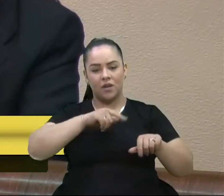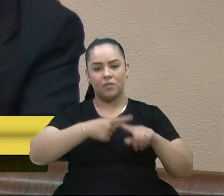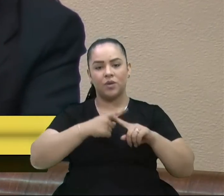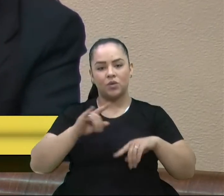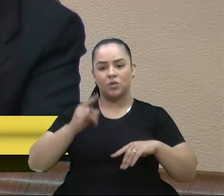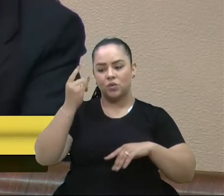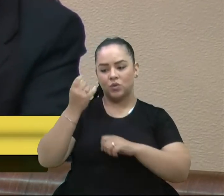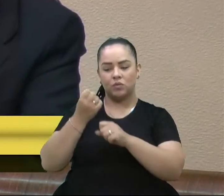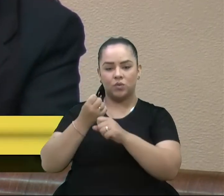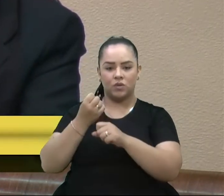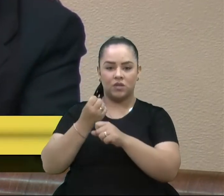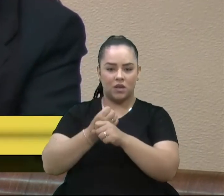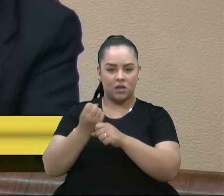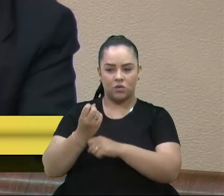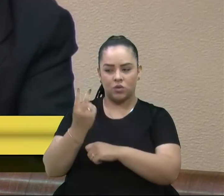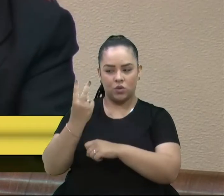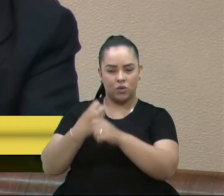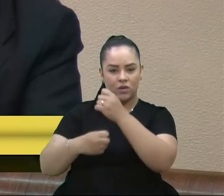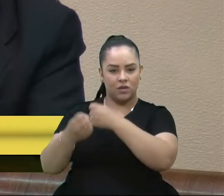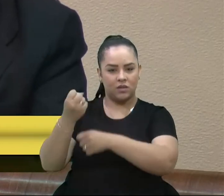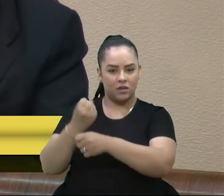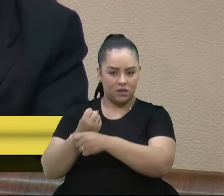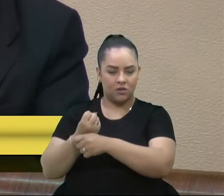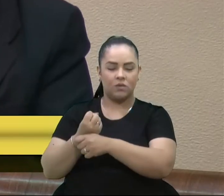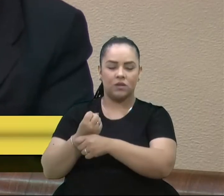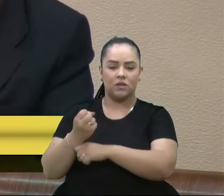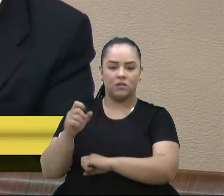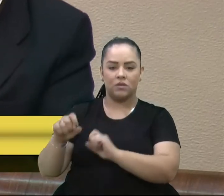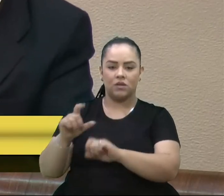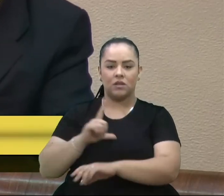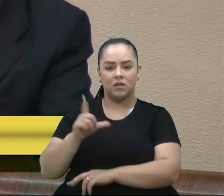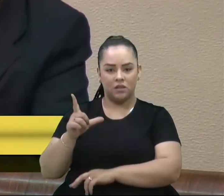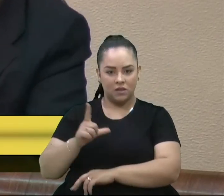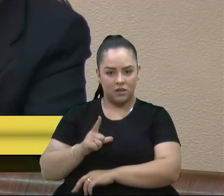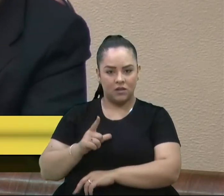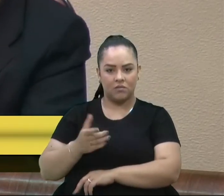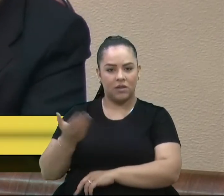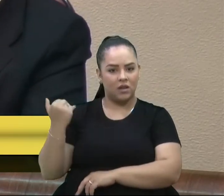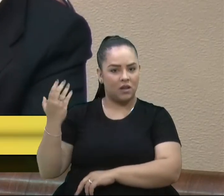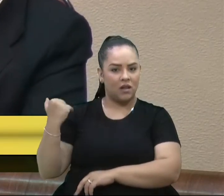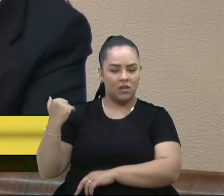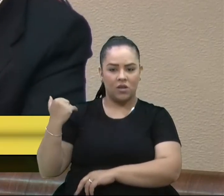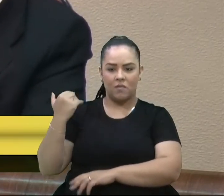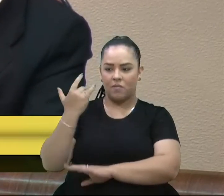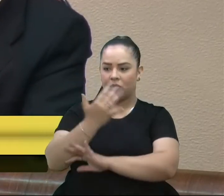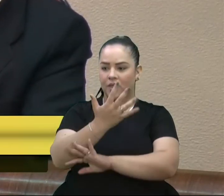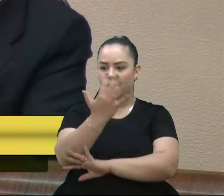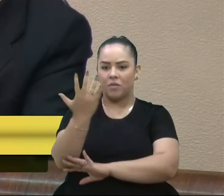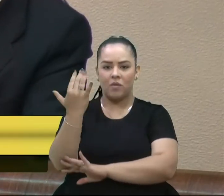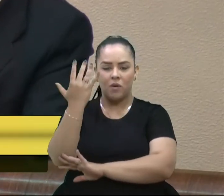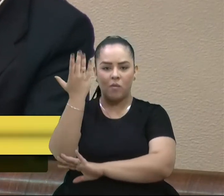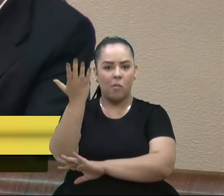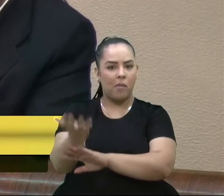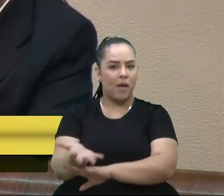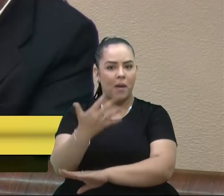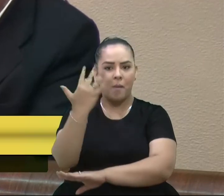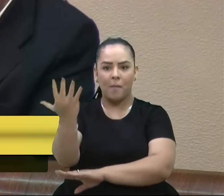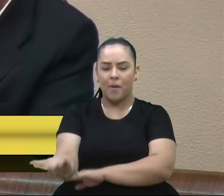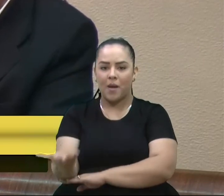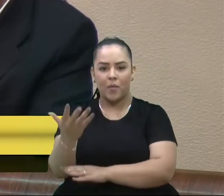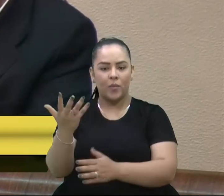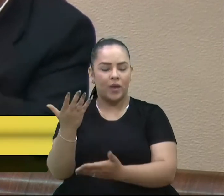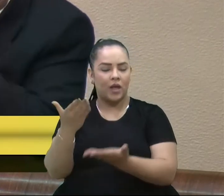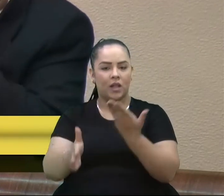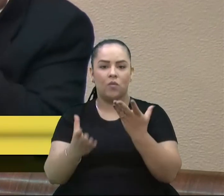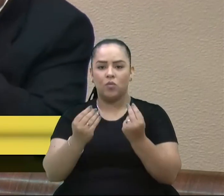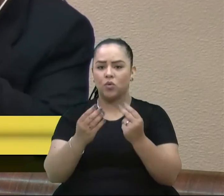anos, a devastação da Amazônia foi muito mais do que nos últimos dez anos, Então, aonde